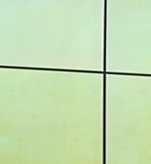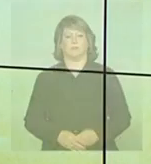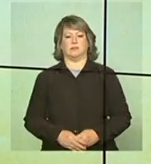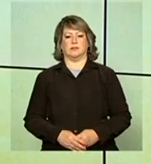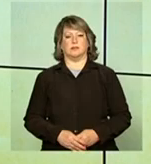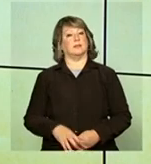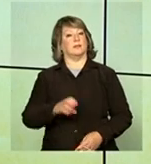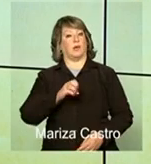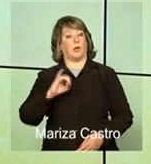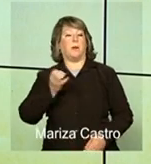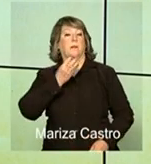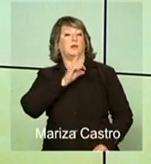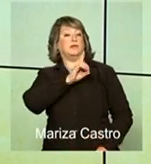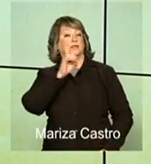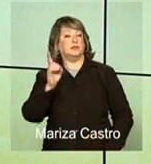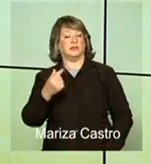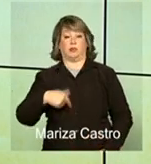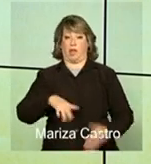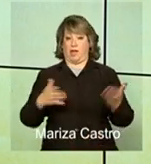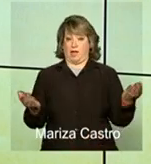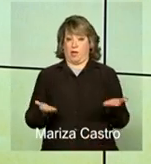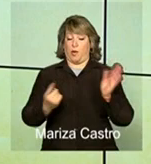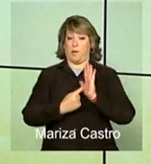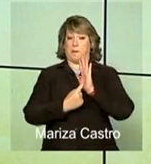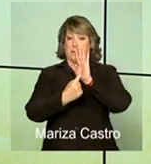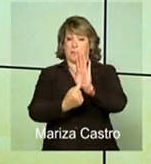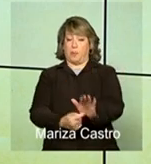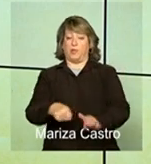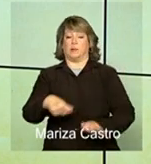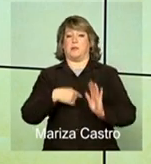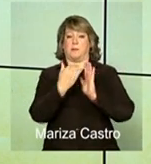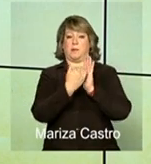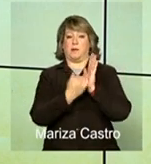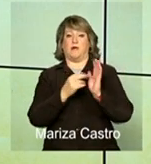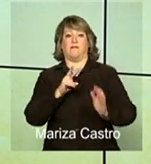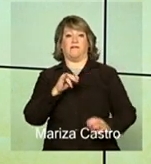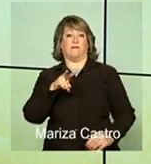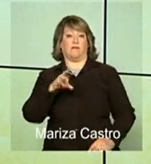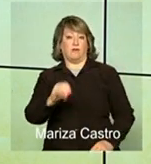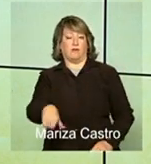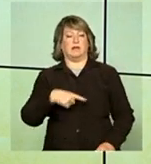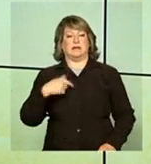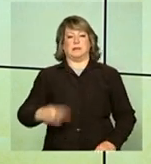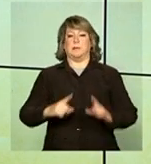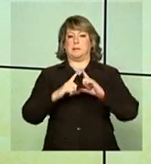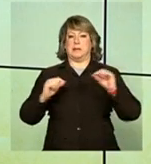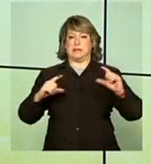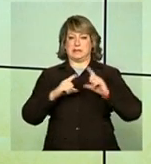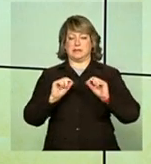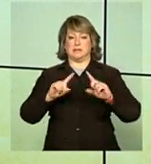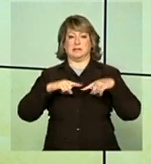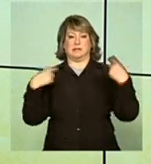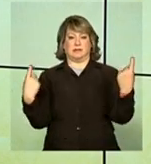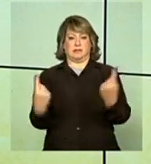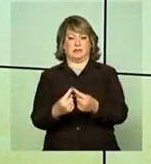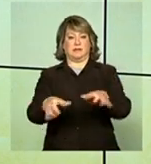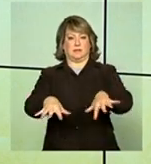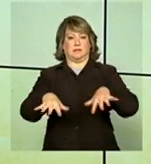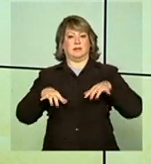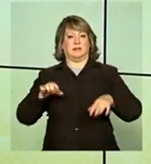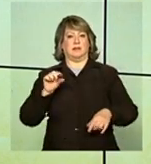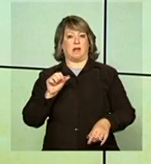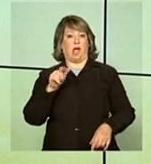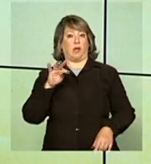Olá, bom dia. Interrompemos a programação para transmitir ao vivo de Brasília a sessão plenária de alto nível da